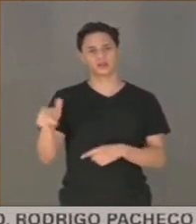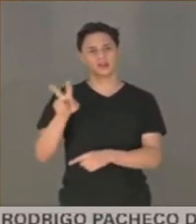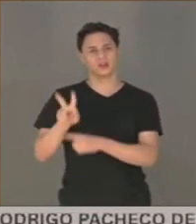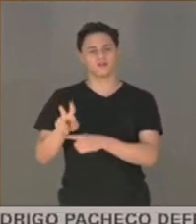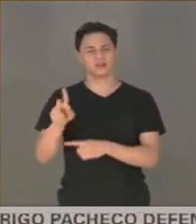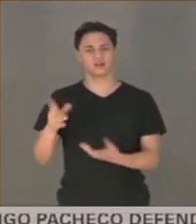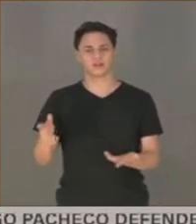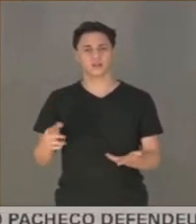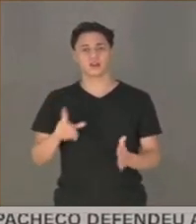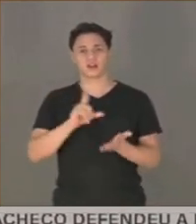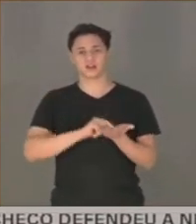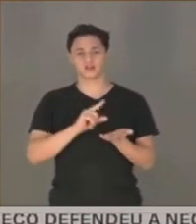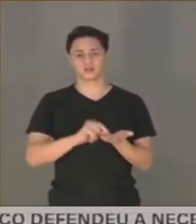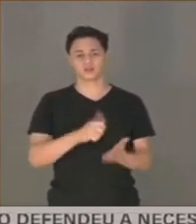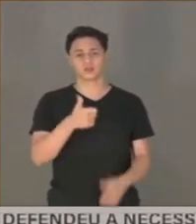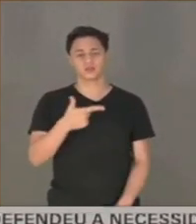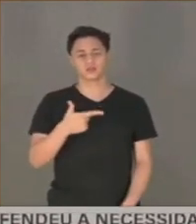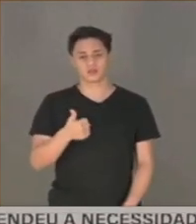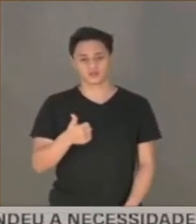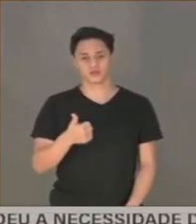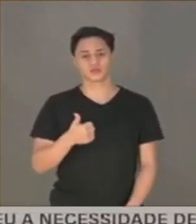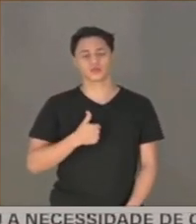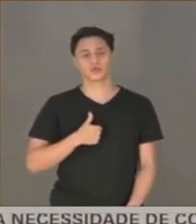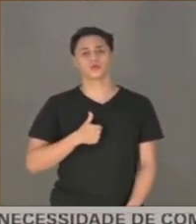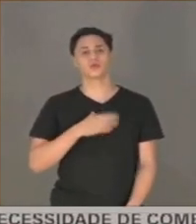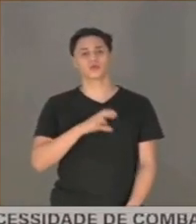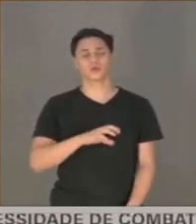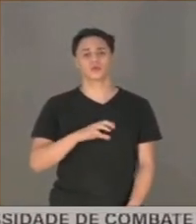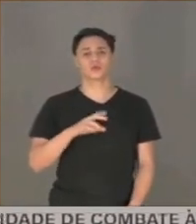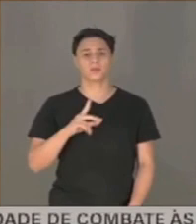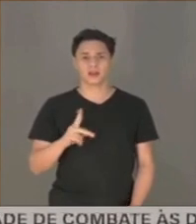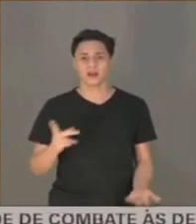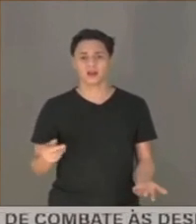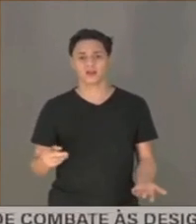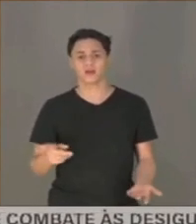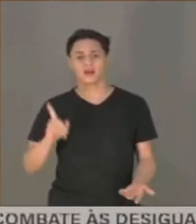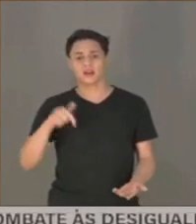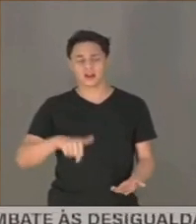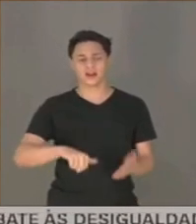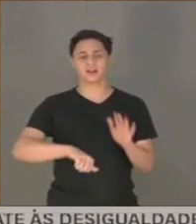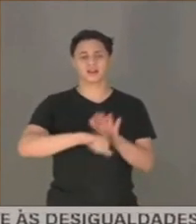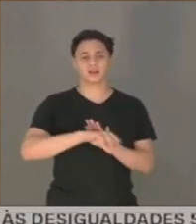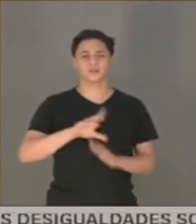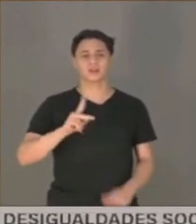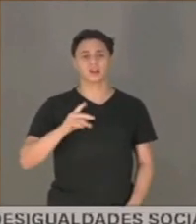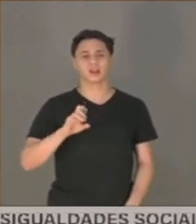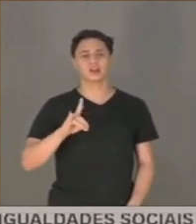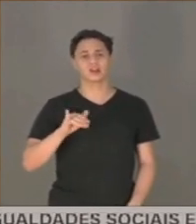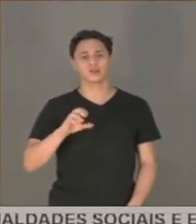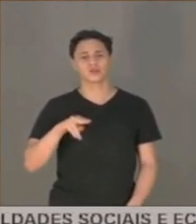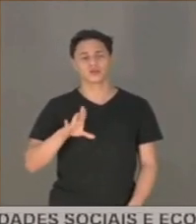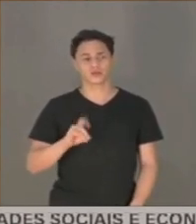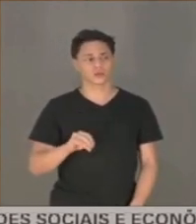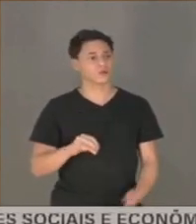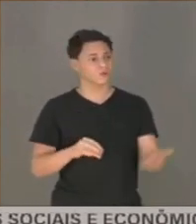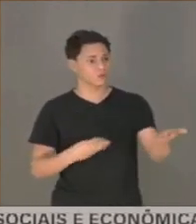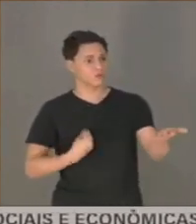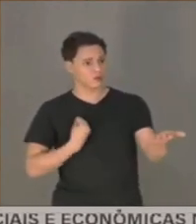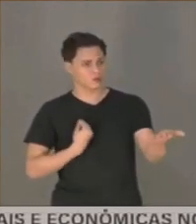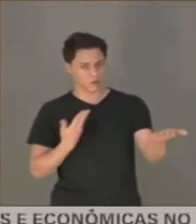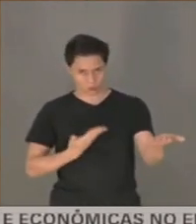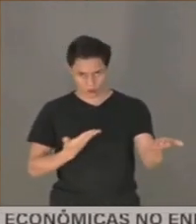Isso está lá no artigo 121, parágrafo 2º do Código Penal, que é crime de hondo. E pra quem sobreviveu, como o senhor que está aqui,